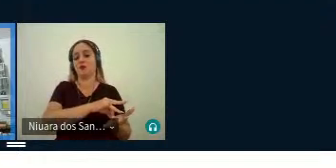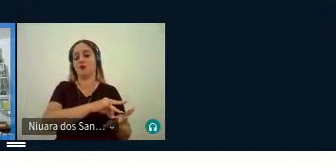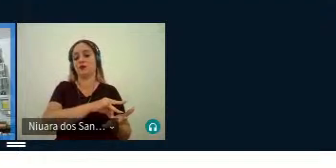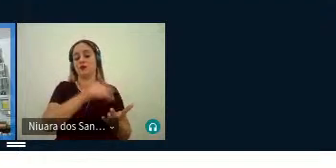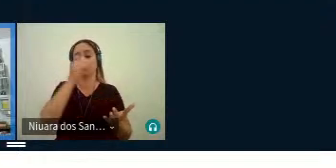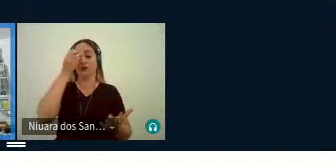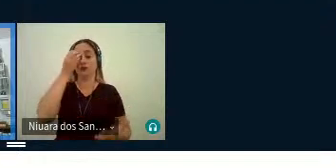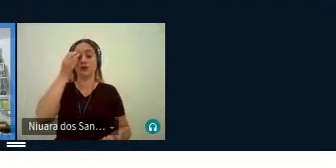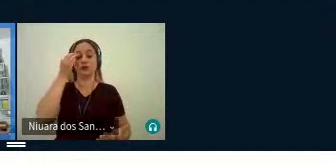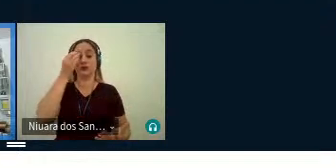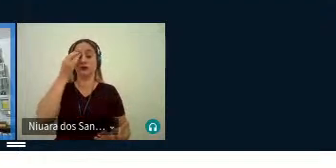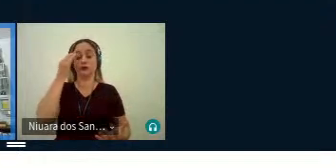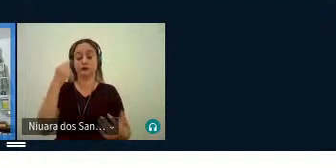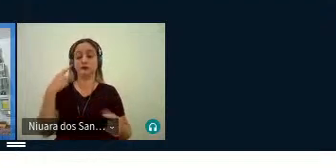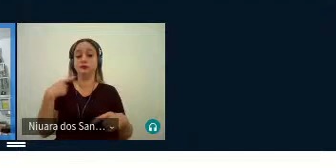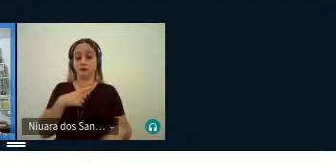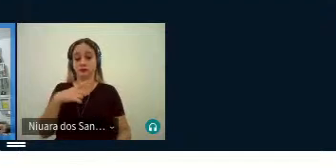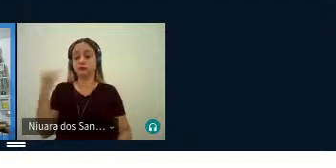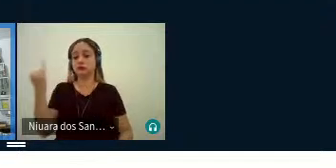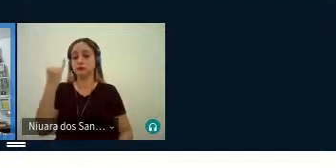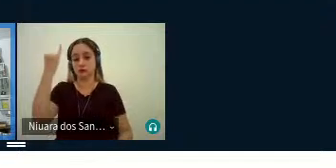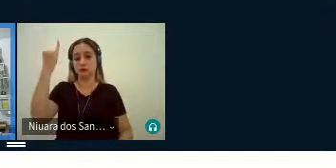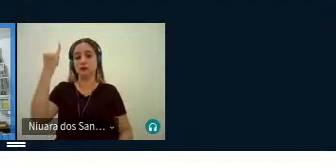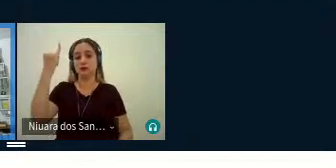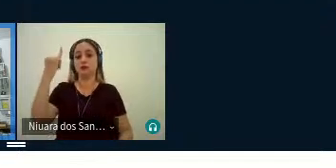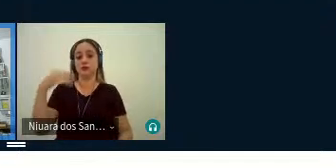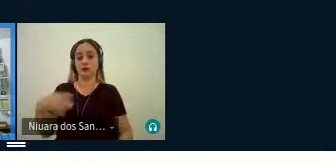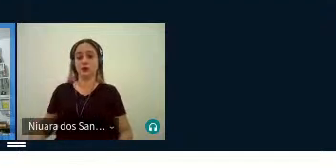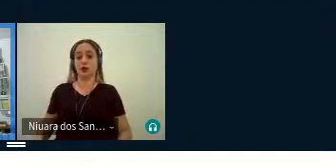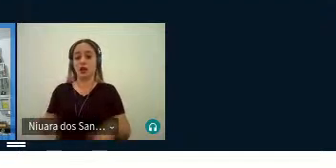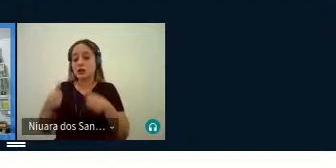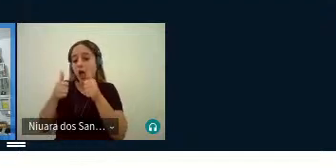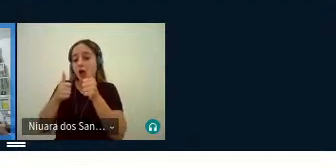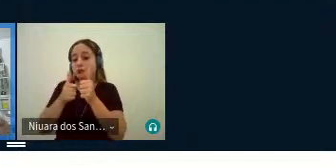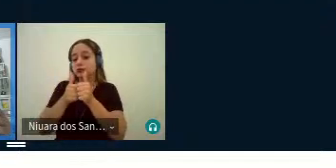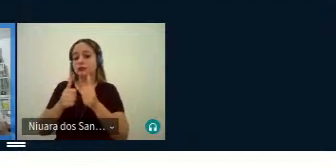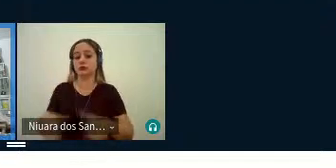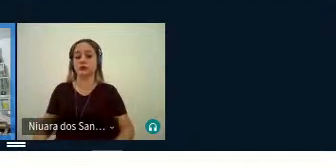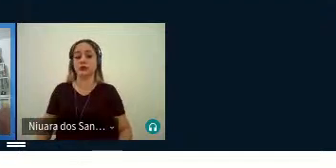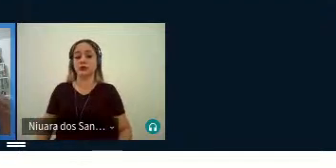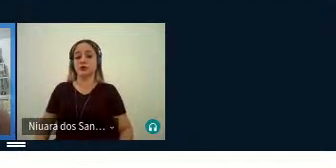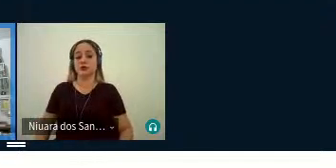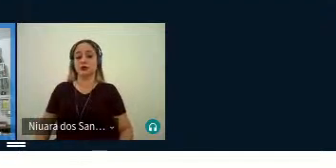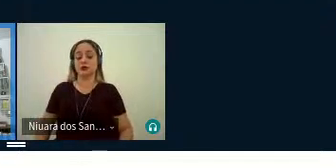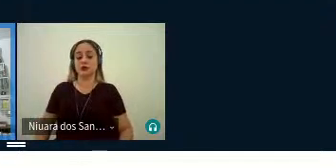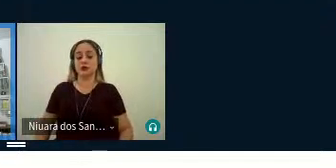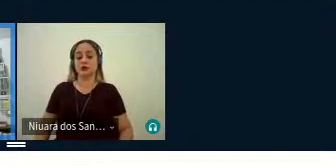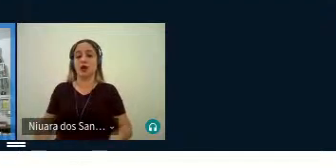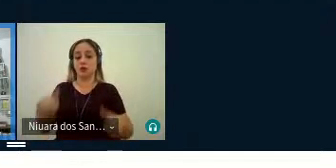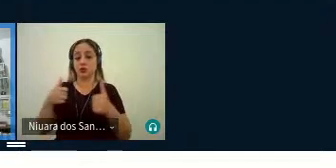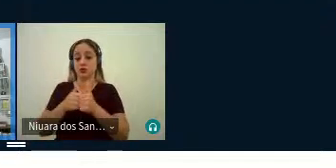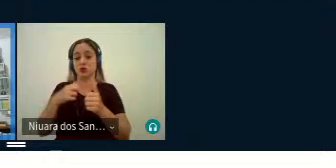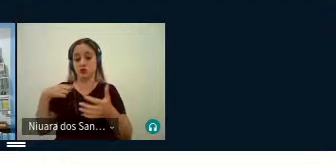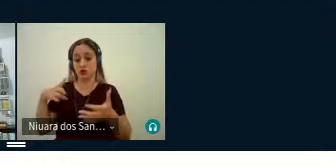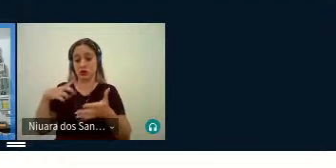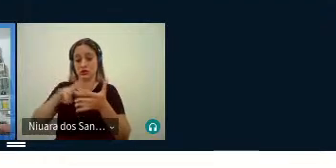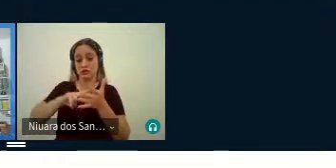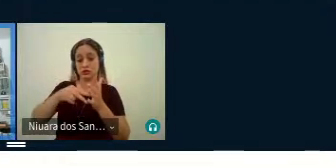tem essa relevância, essa significância, essa proximidade, mais proximidade com sentido,